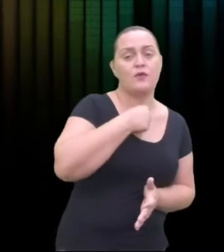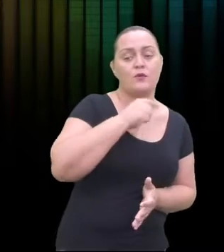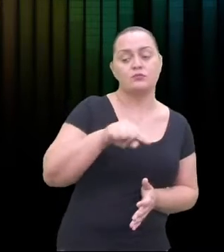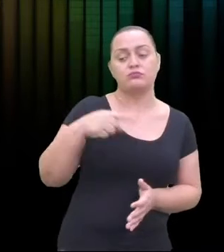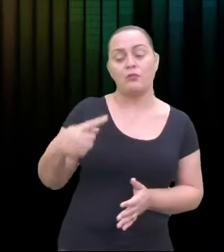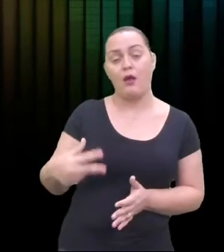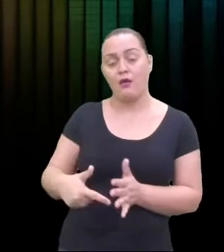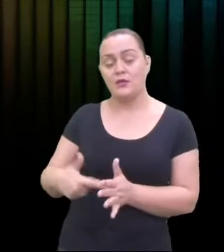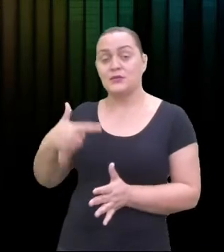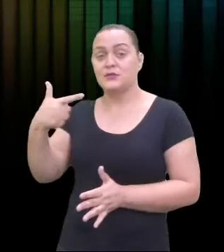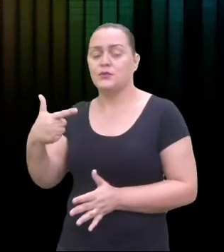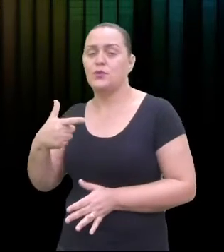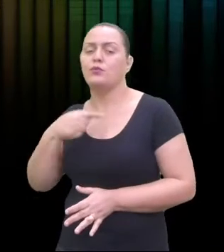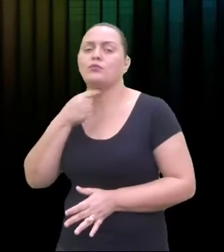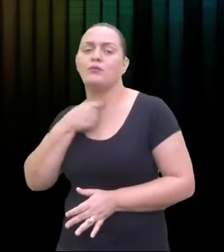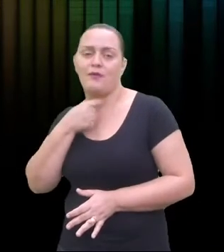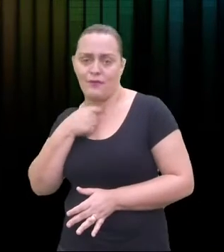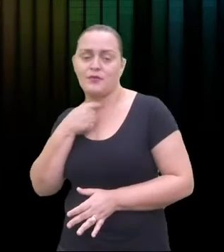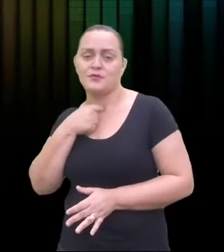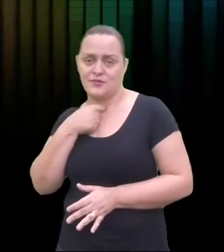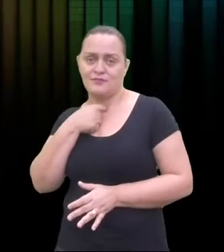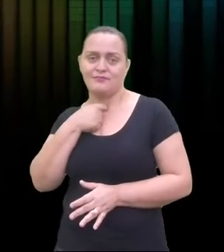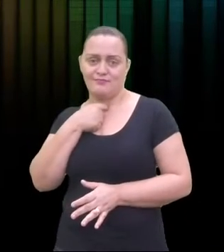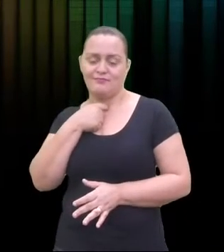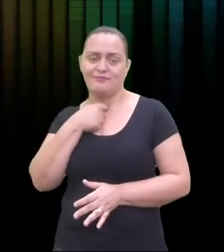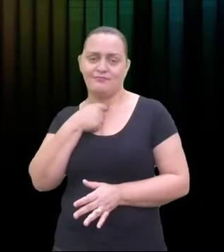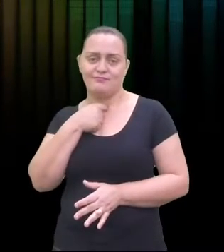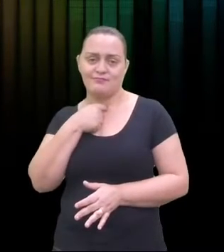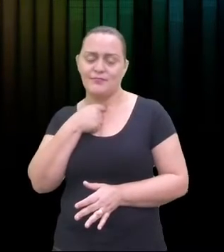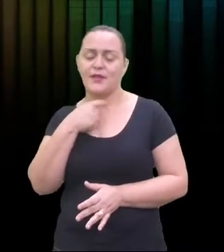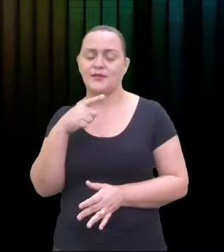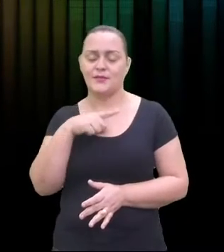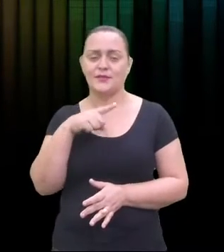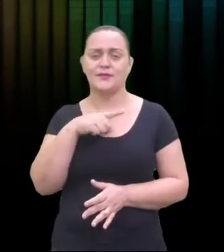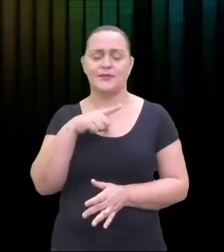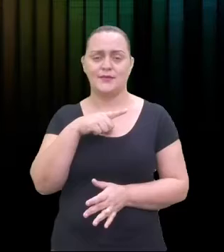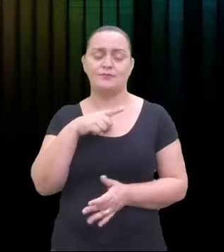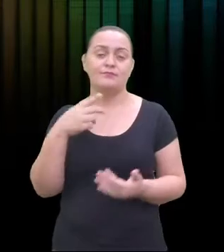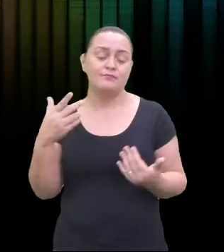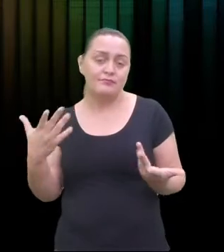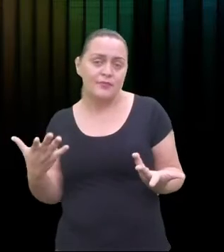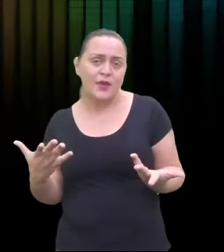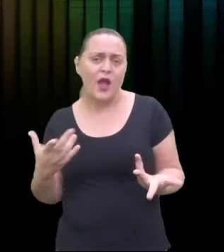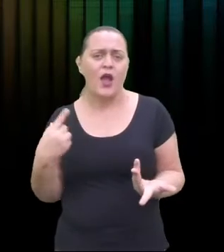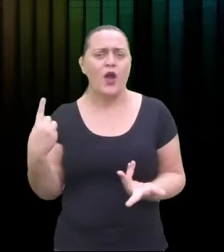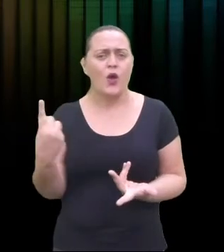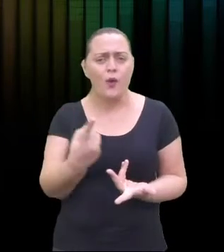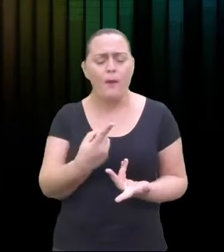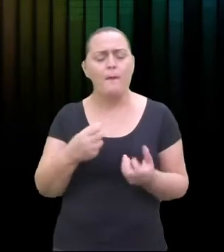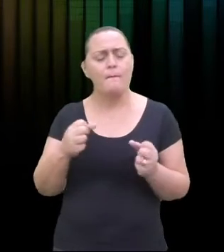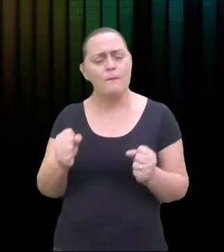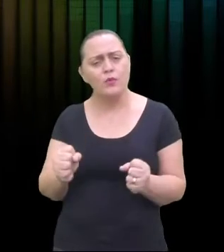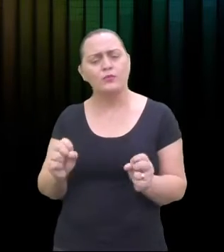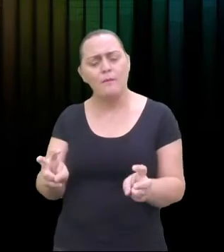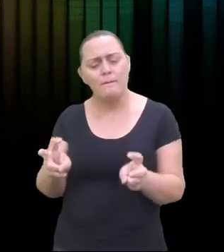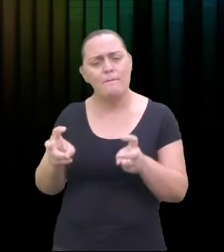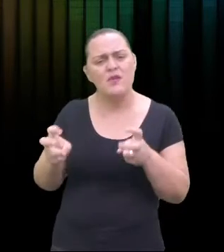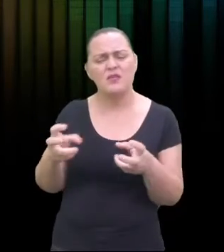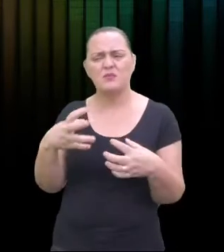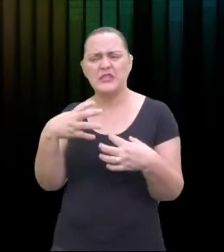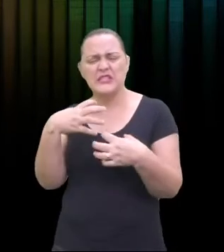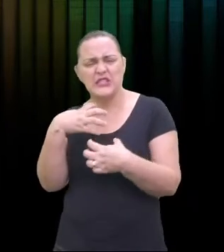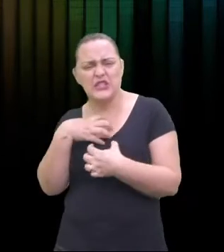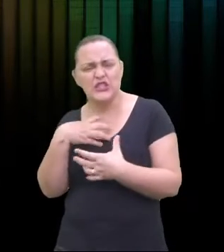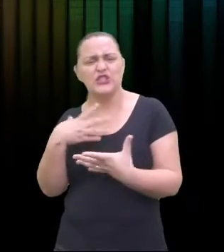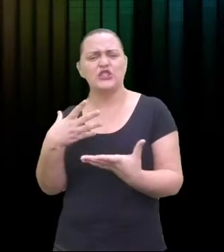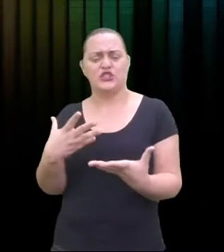essa melodia que fala primeira voz, segunda voz. É isso aí. Você consegue diferenciar. Às vezes, gente,